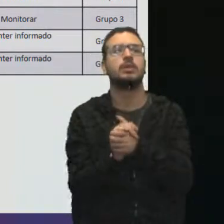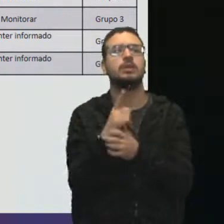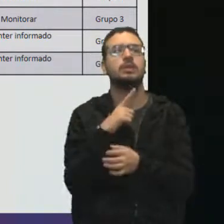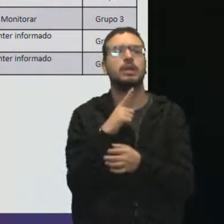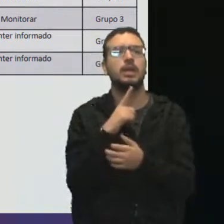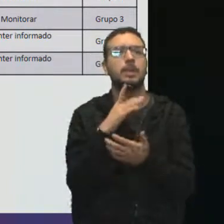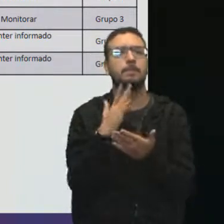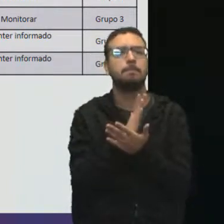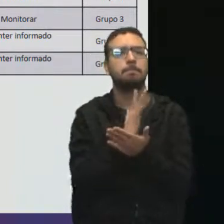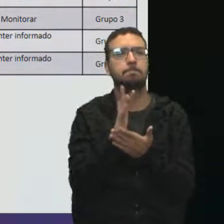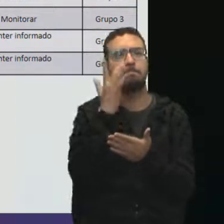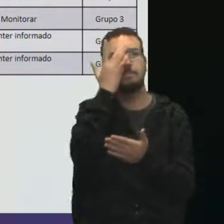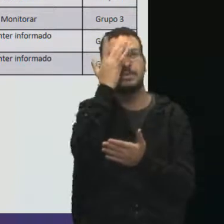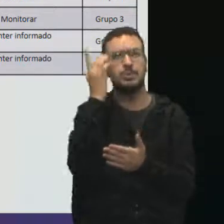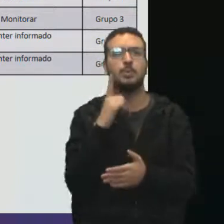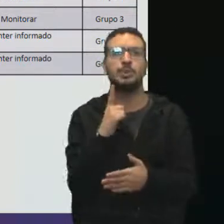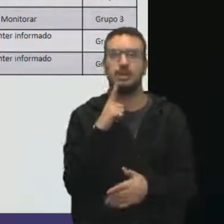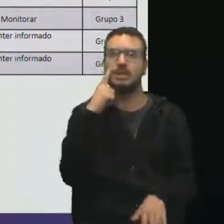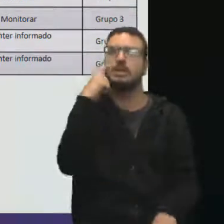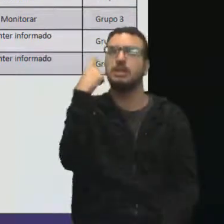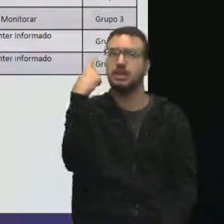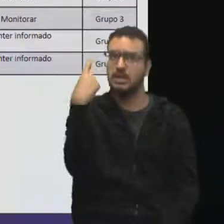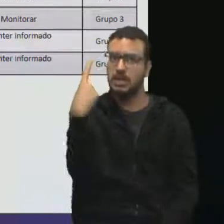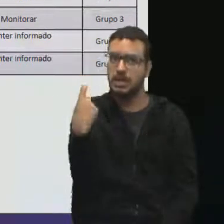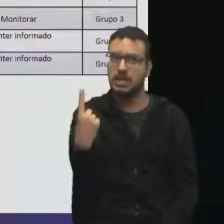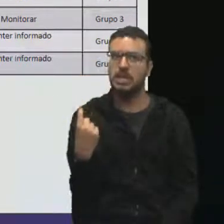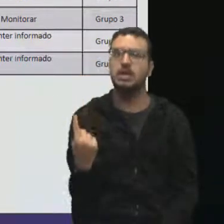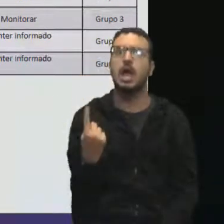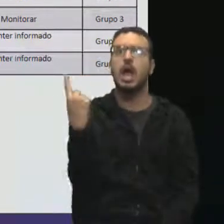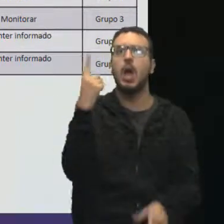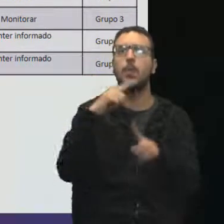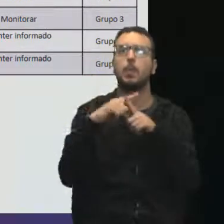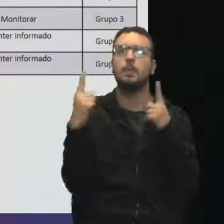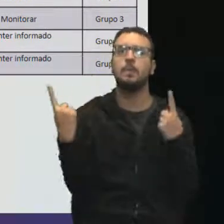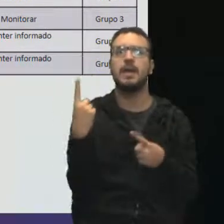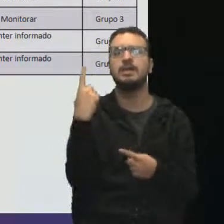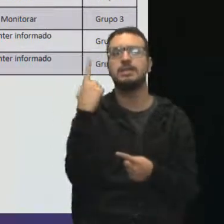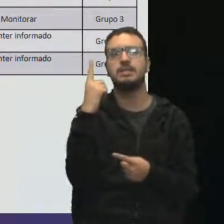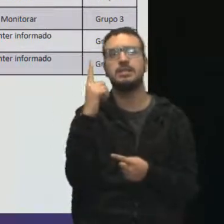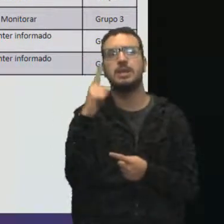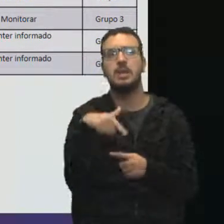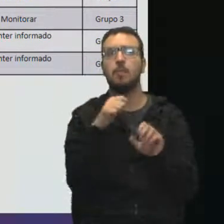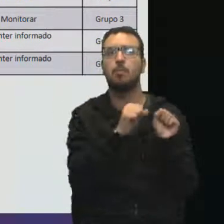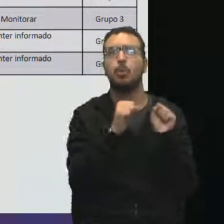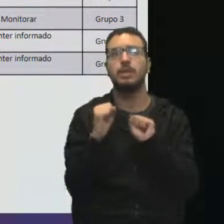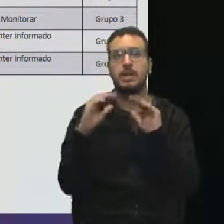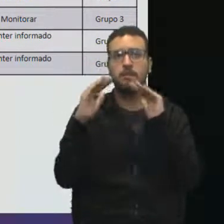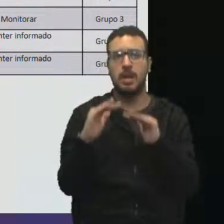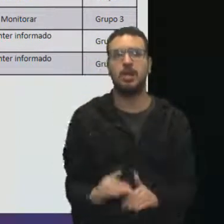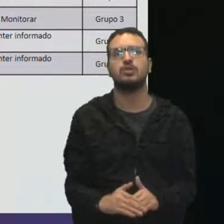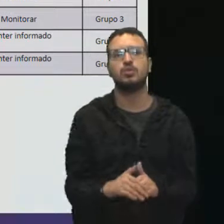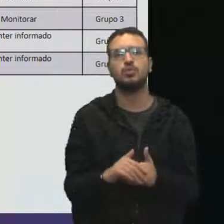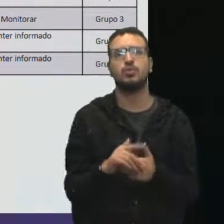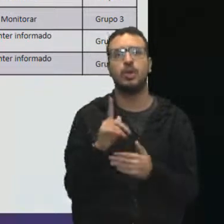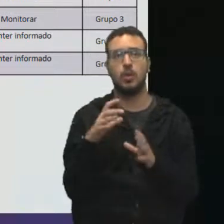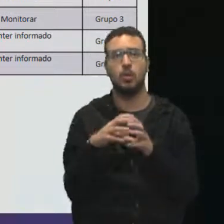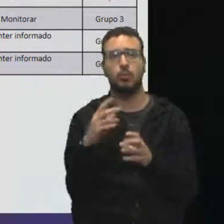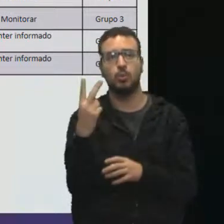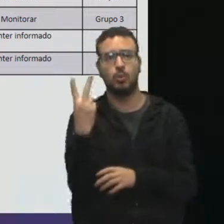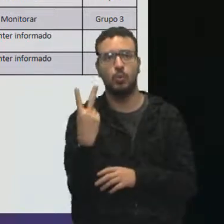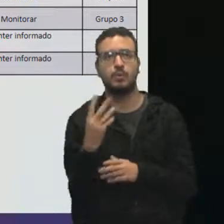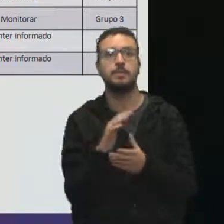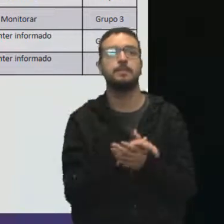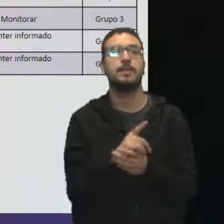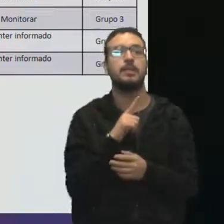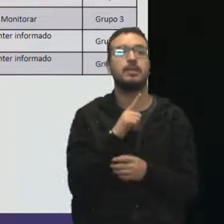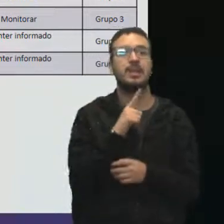pessoal que tem um interesse alto, mas um poder baixo, e eu vou juntar eles no grupo 2. Tem um pessoal que